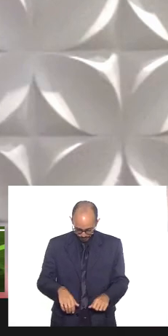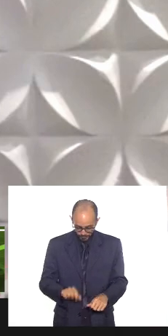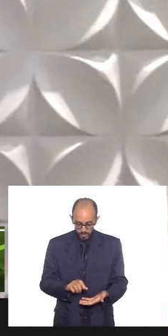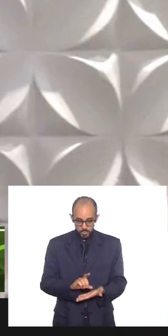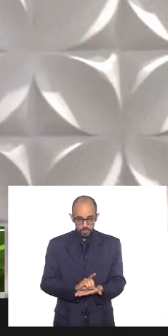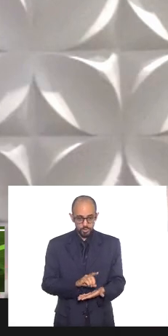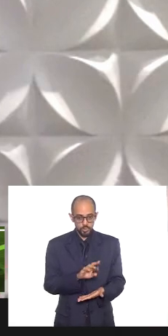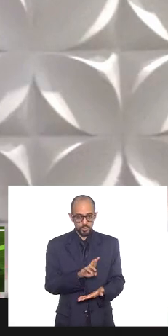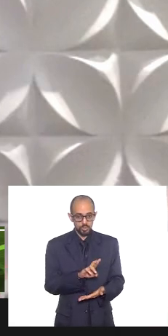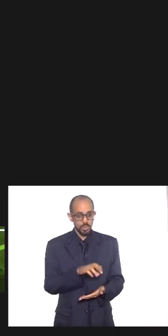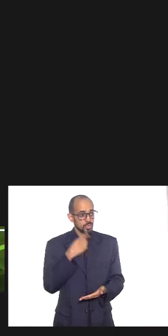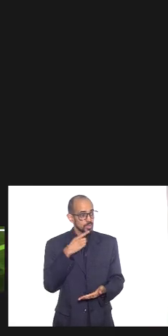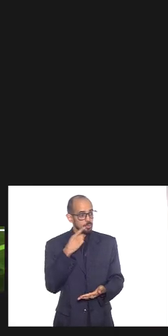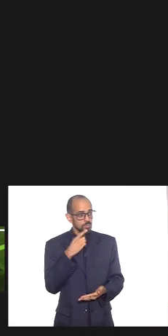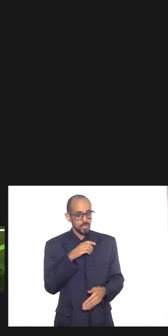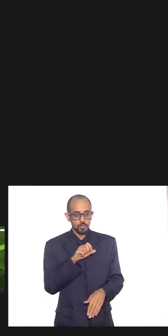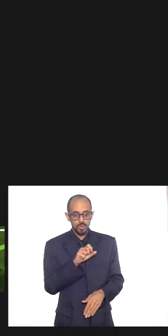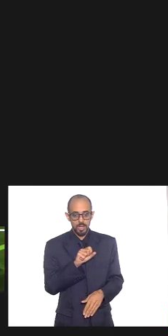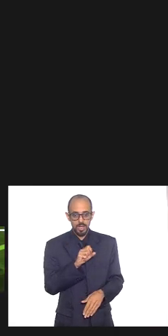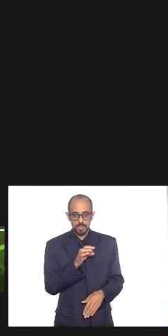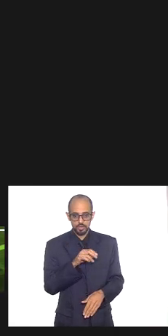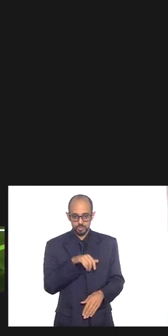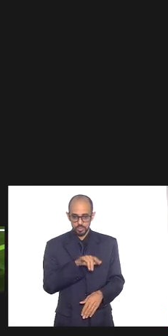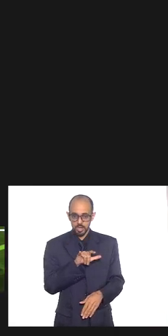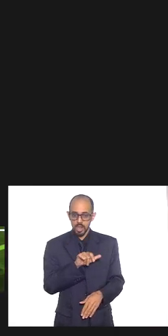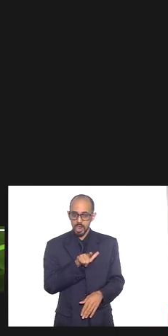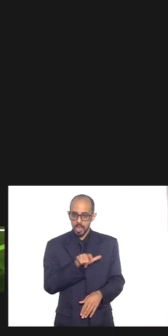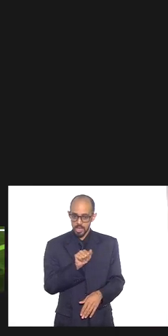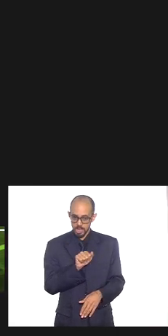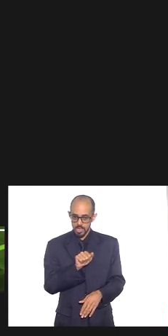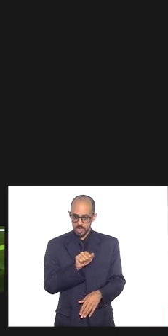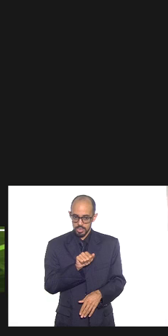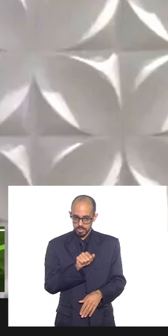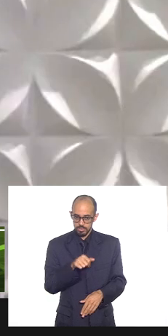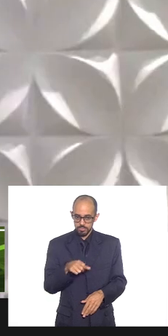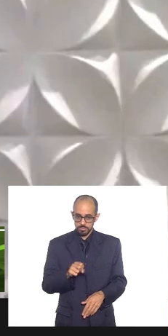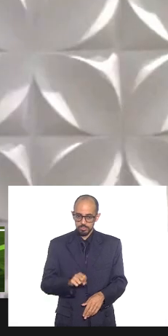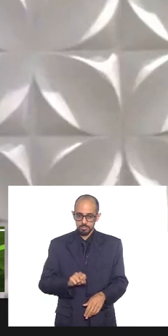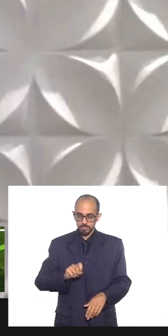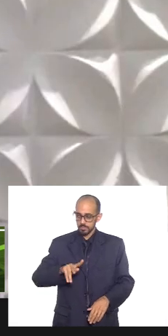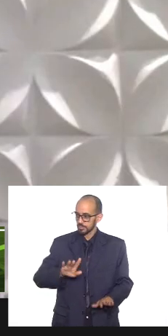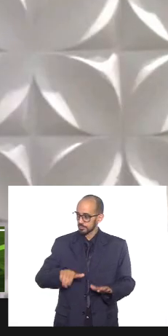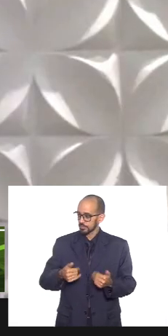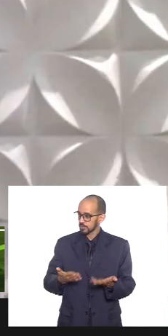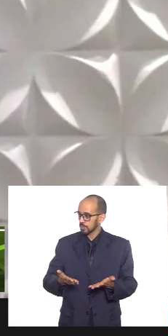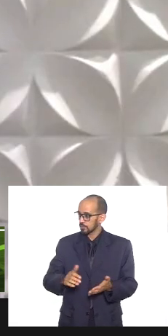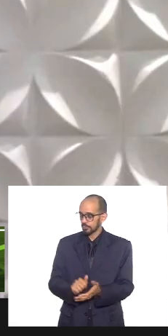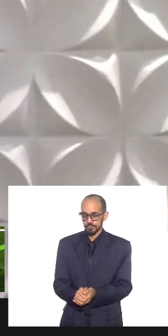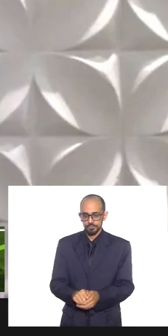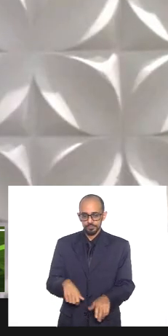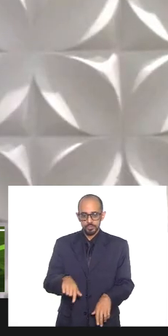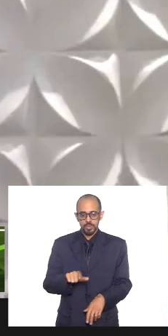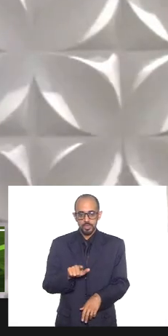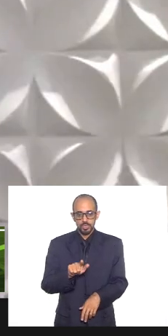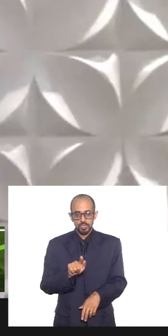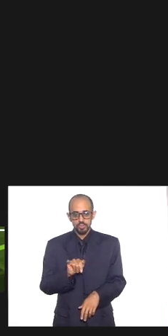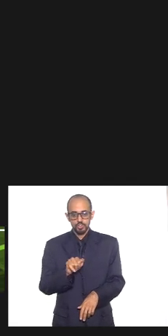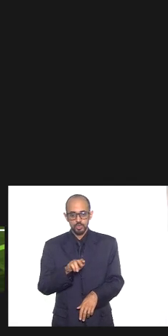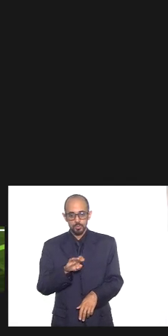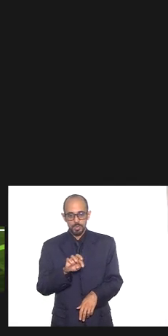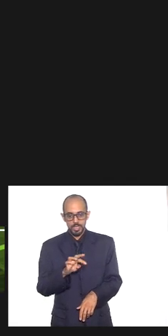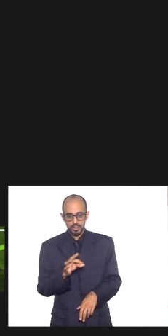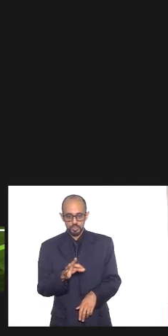doutor Atila por favor tá ligado ô Márcio meu áudio tá tá né tá bom ô Gilberto eu queria dizer pra